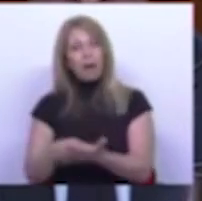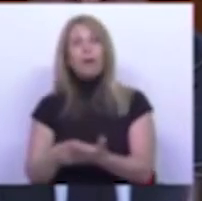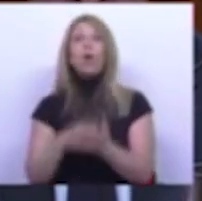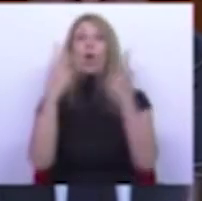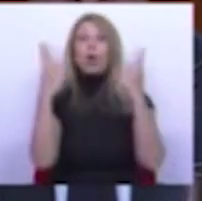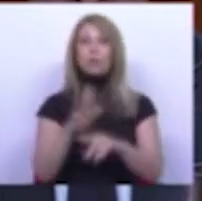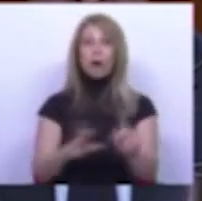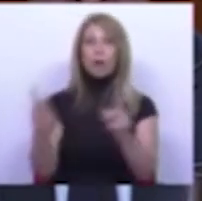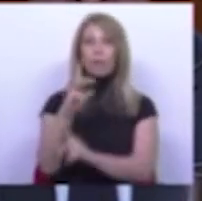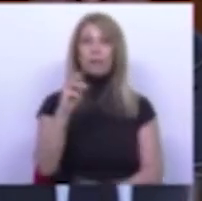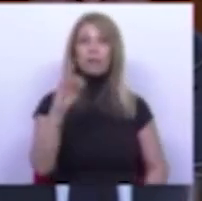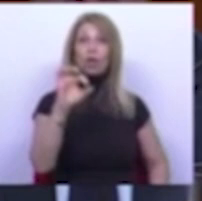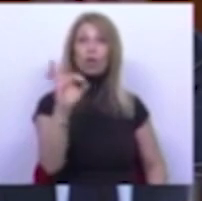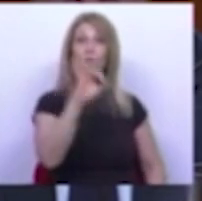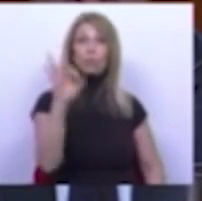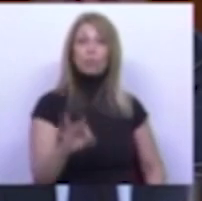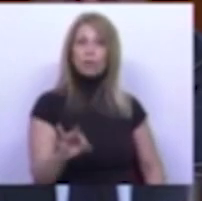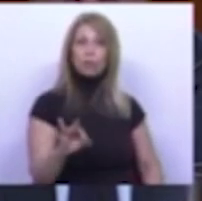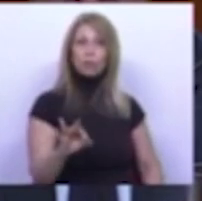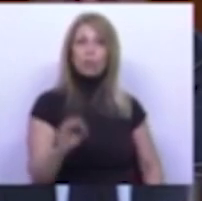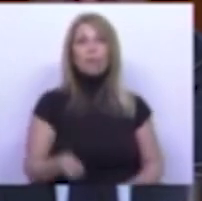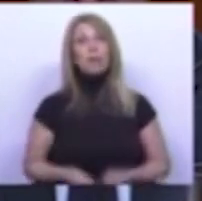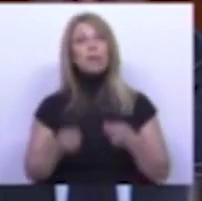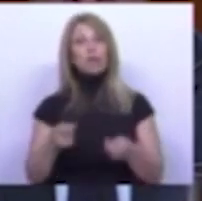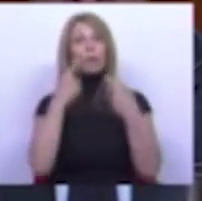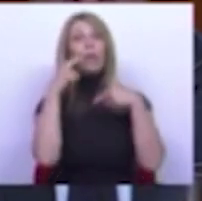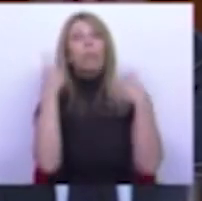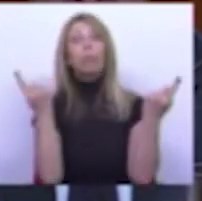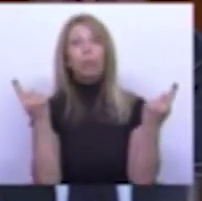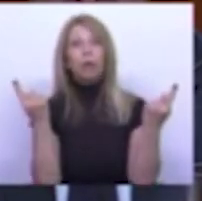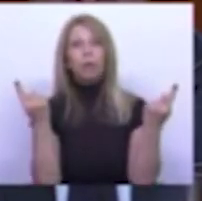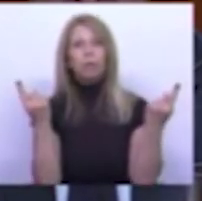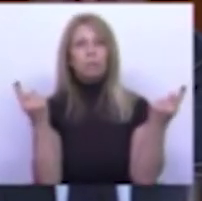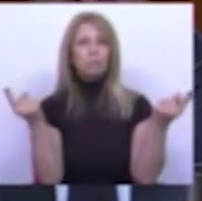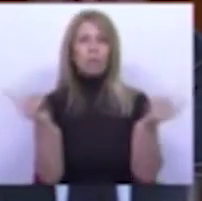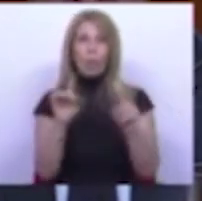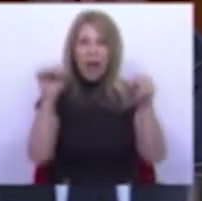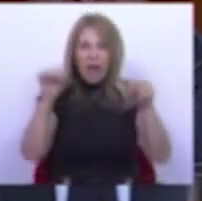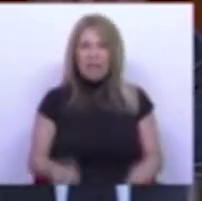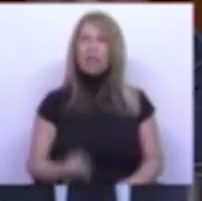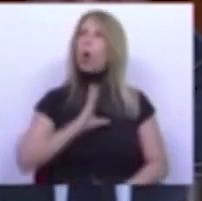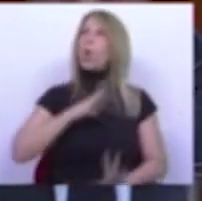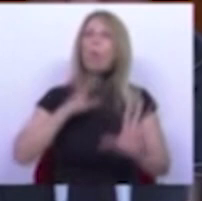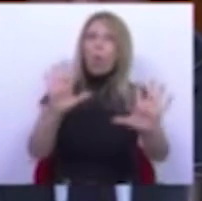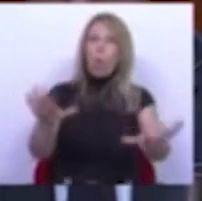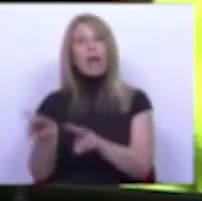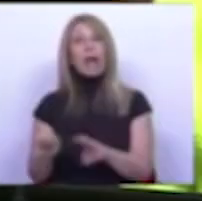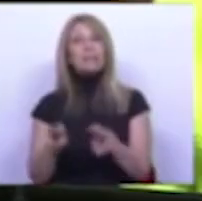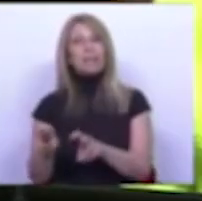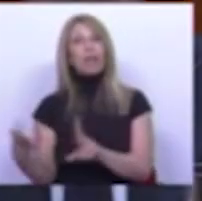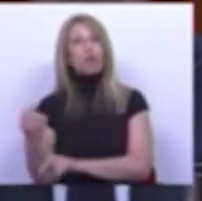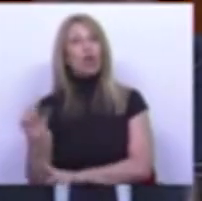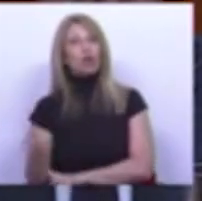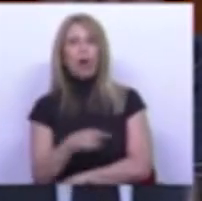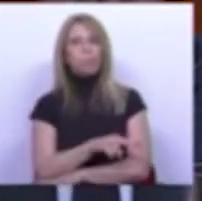que aumenta 38% o investimento público não é aqui nem em parte nenhuma do mundo um orçamento de austeridade.